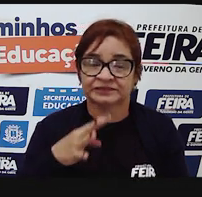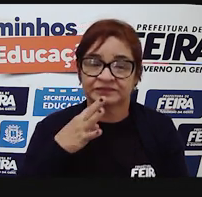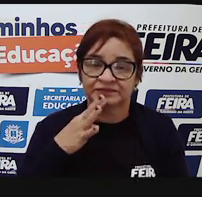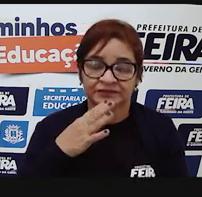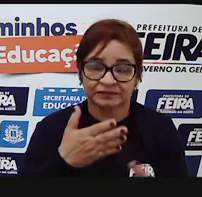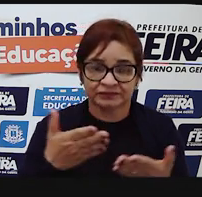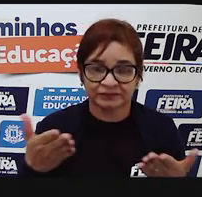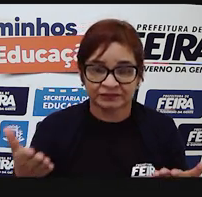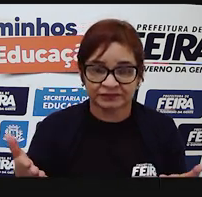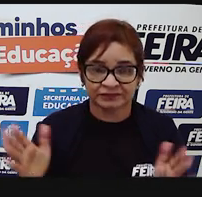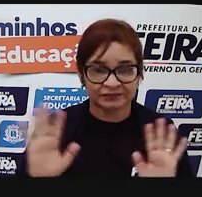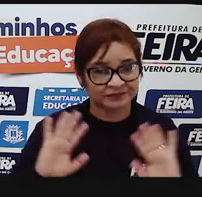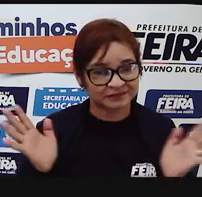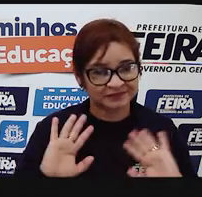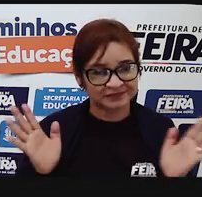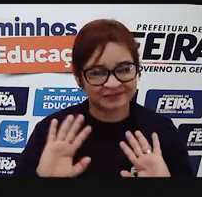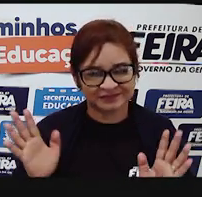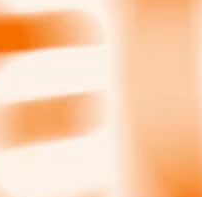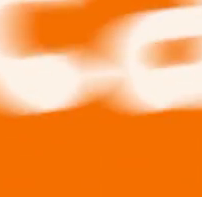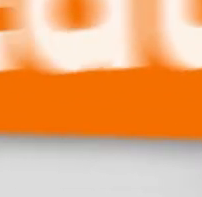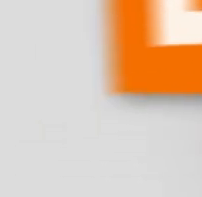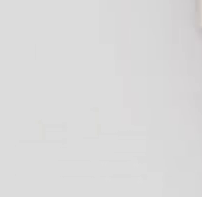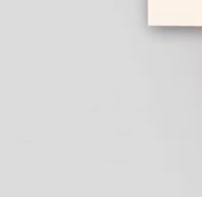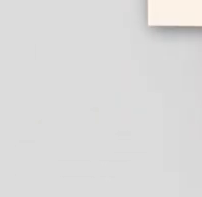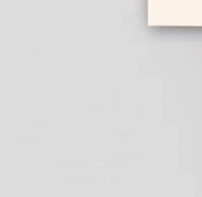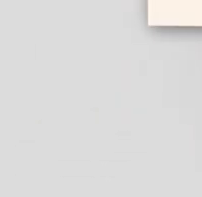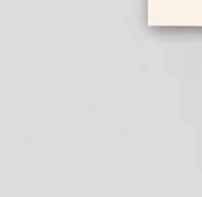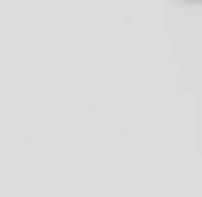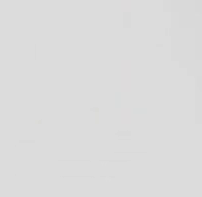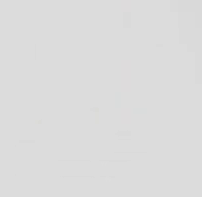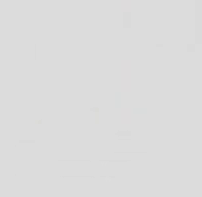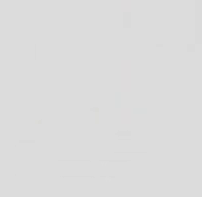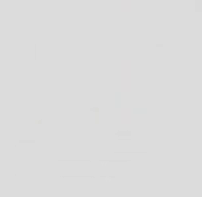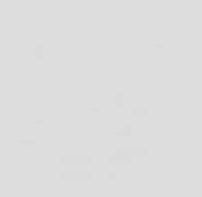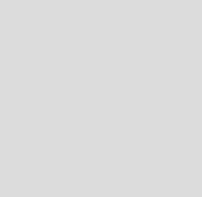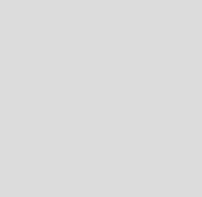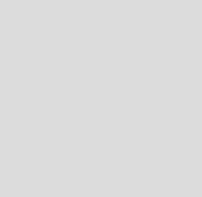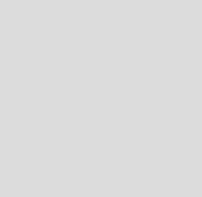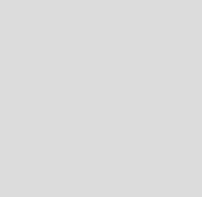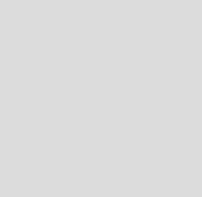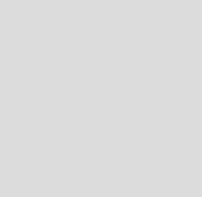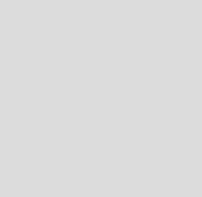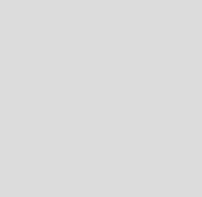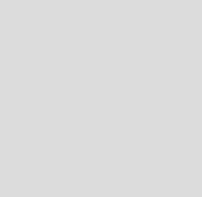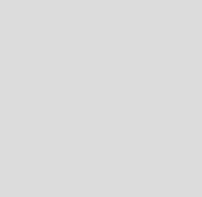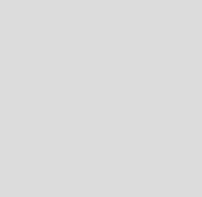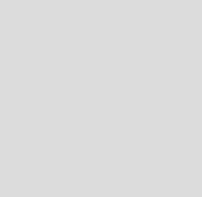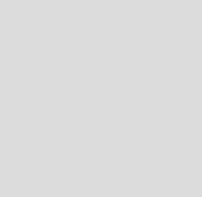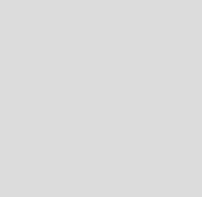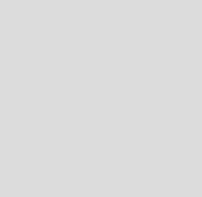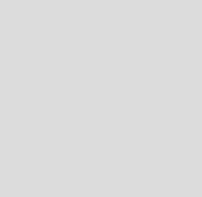vocês. Para vocês. Até mais. E aí Legenda Zanotto